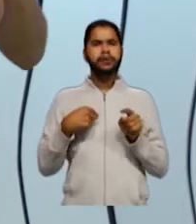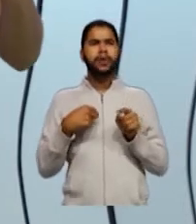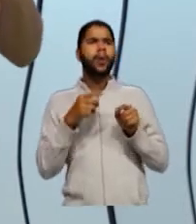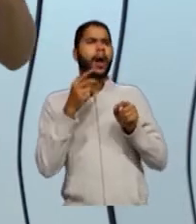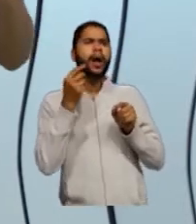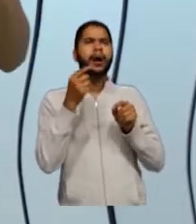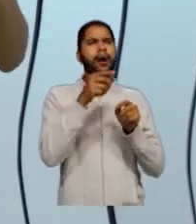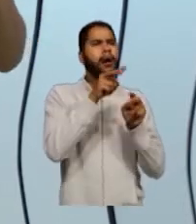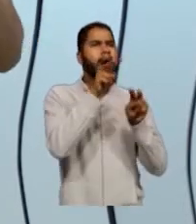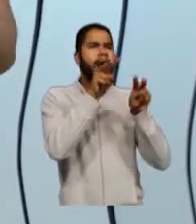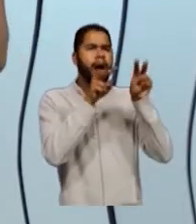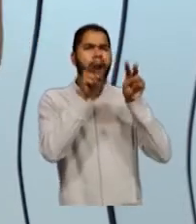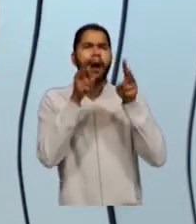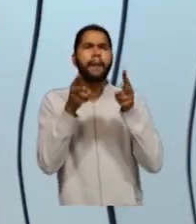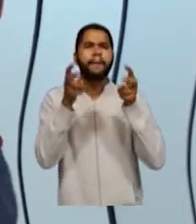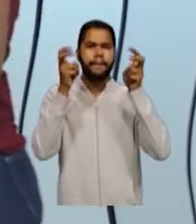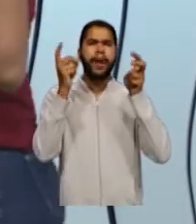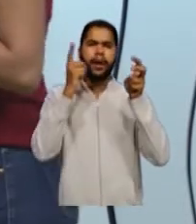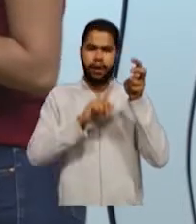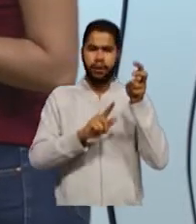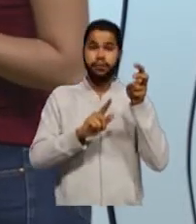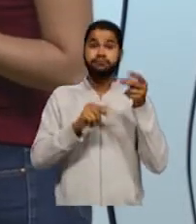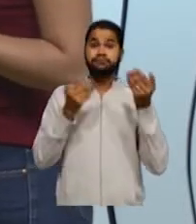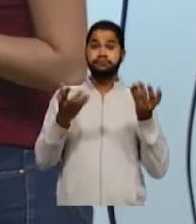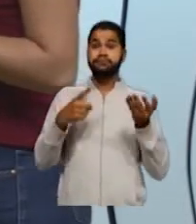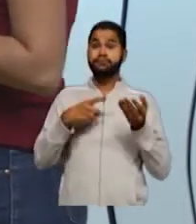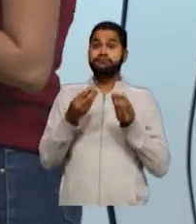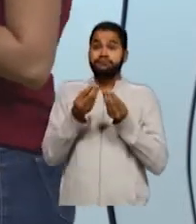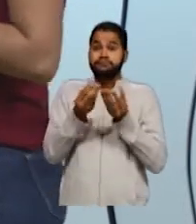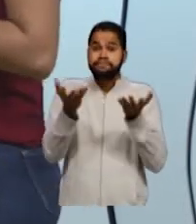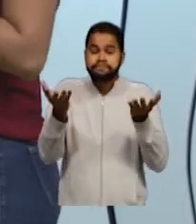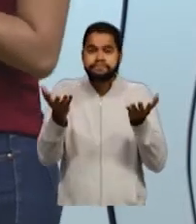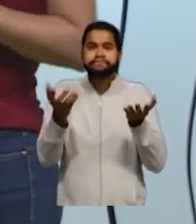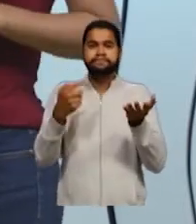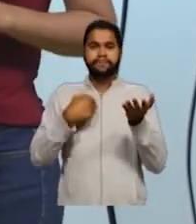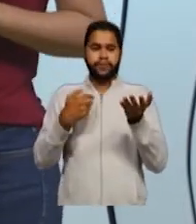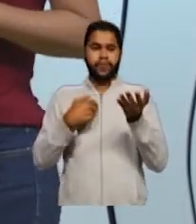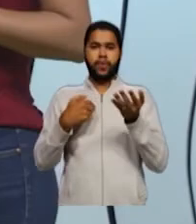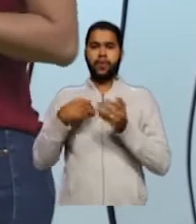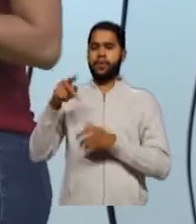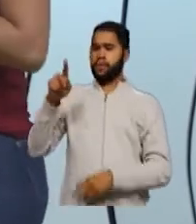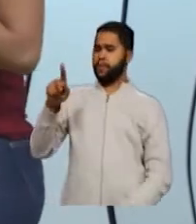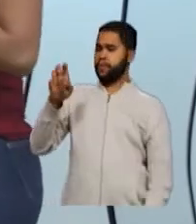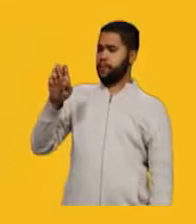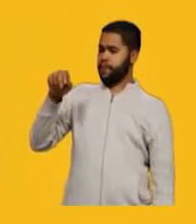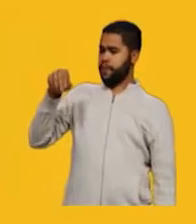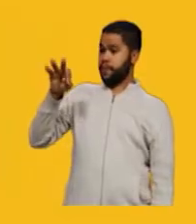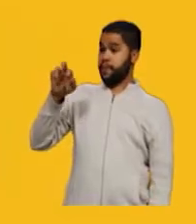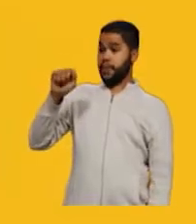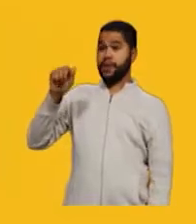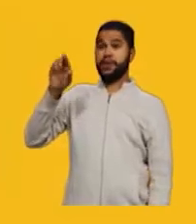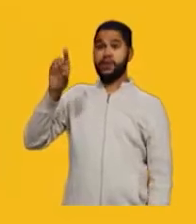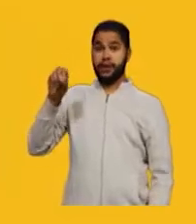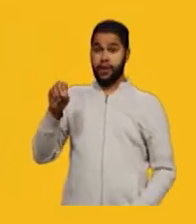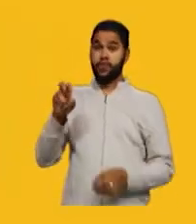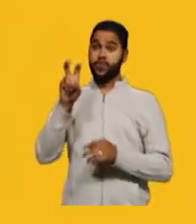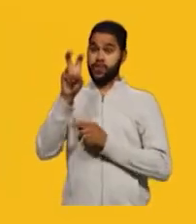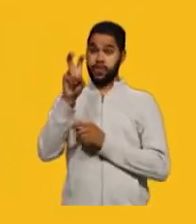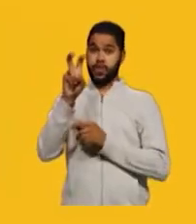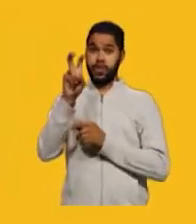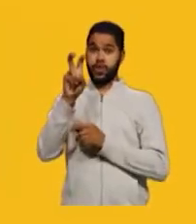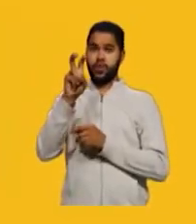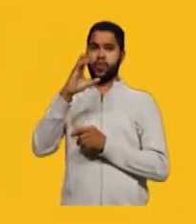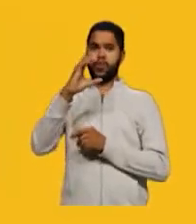estrutura daquela molécula. Então, aqui eu trago para vocês um pentano, ou seja, eu tenho cinco carbonos